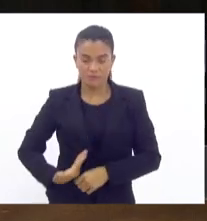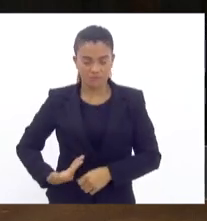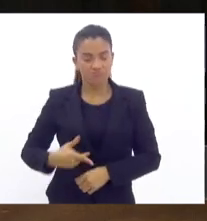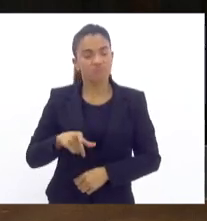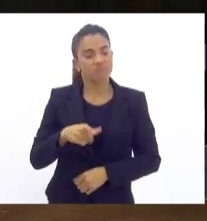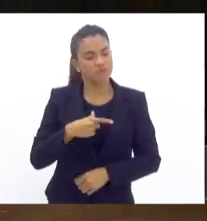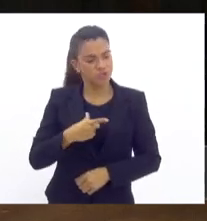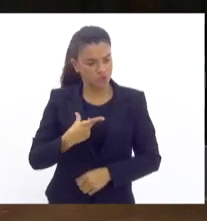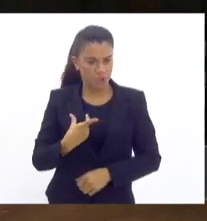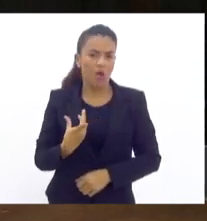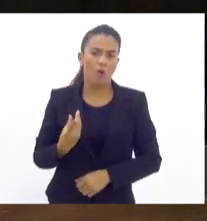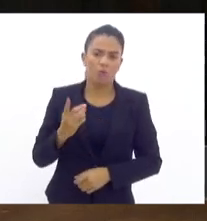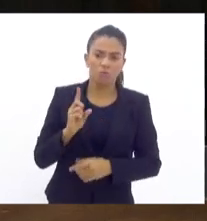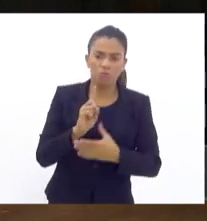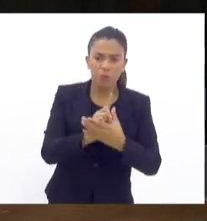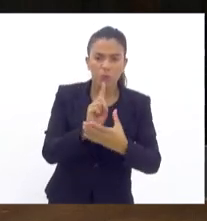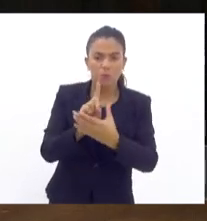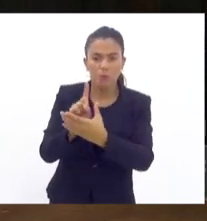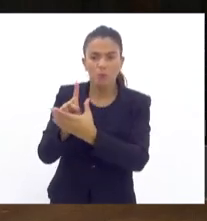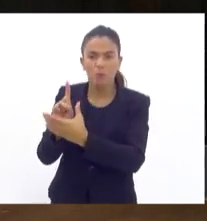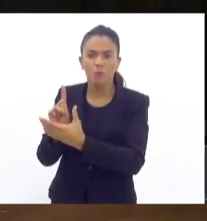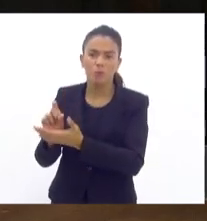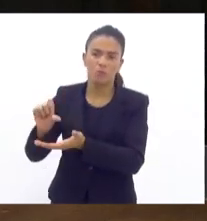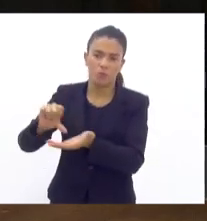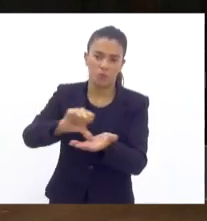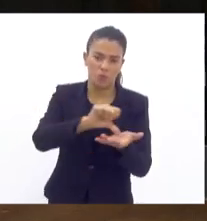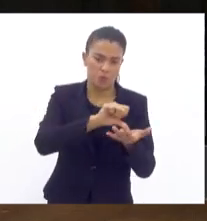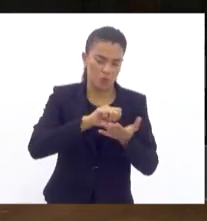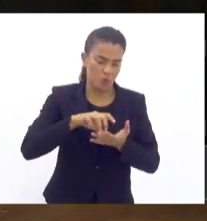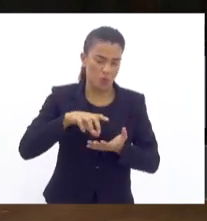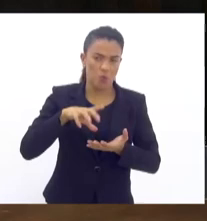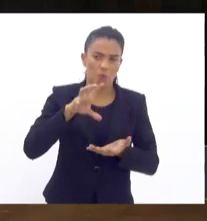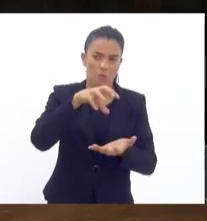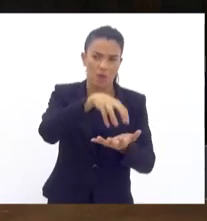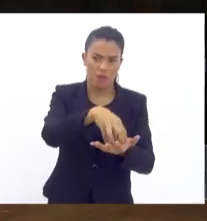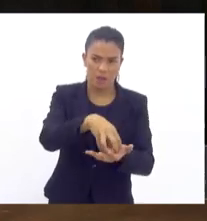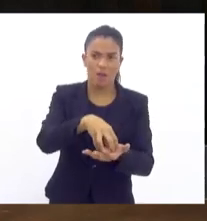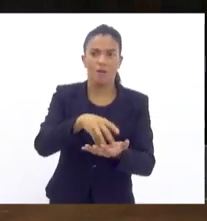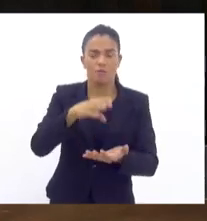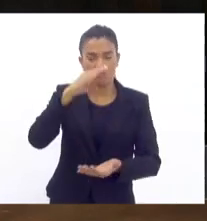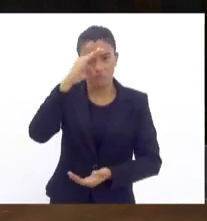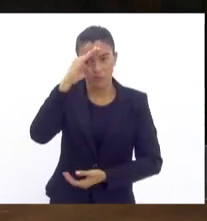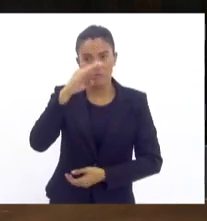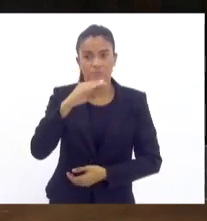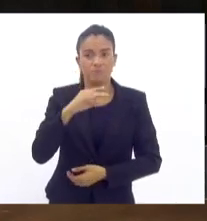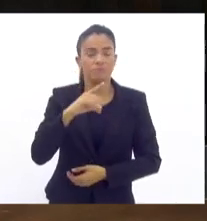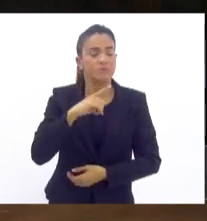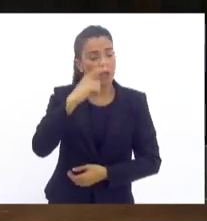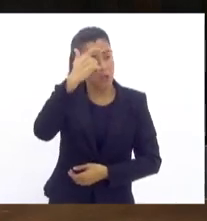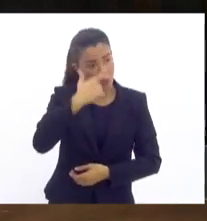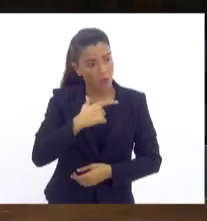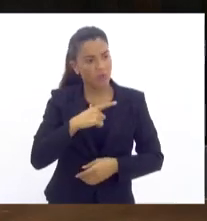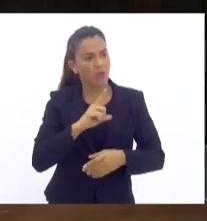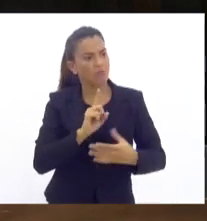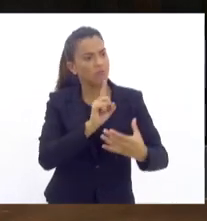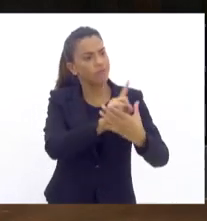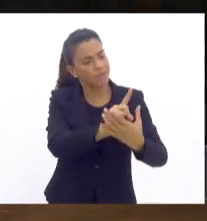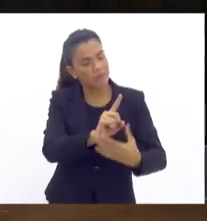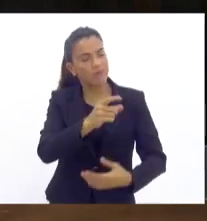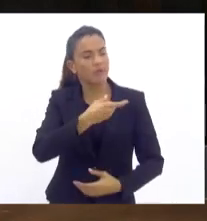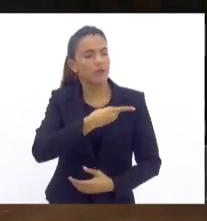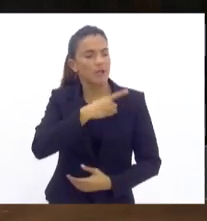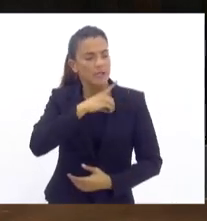comparecendo aos batalhões, no meu caso, além dos batalhões, tenho ido também a algumas delegacias para